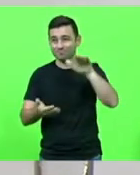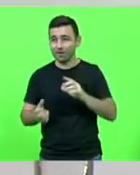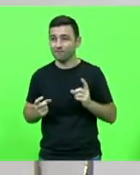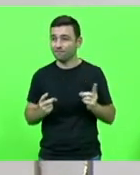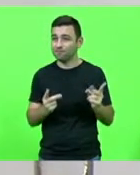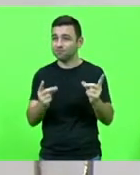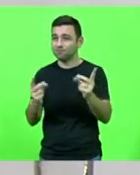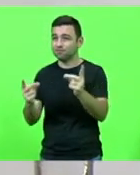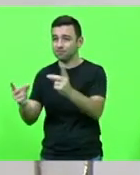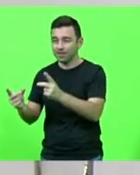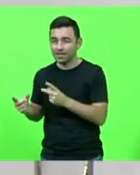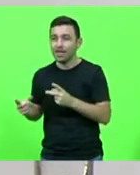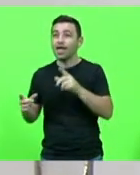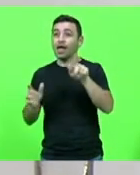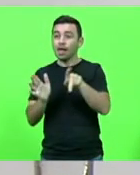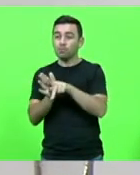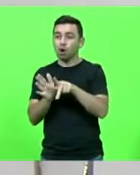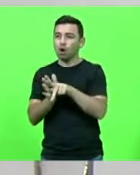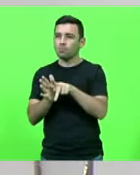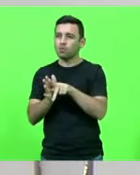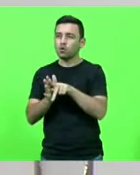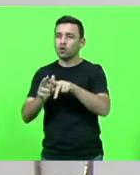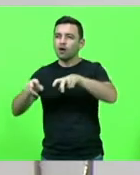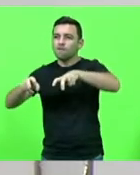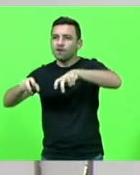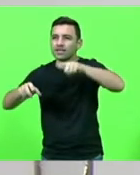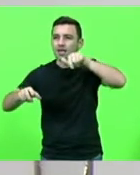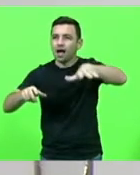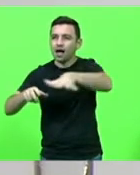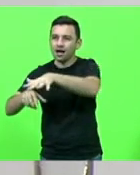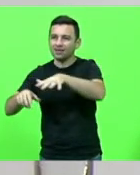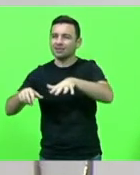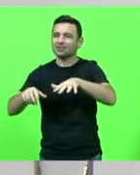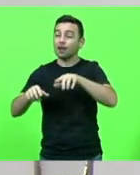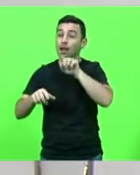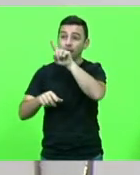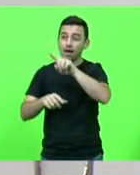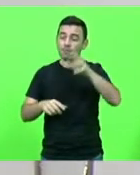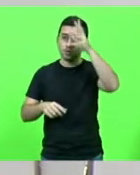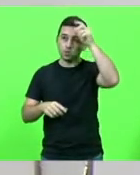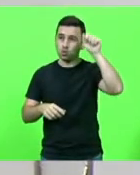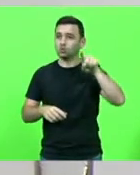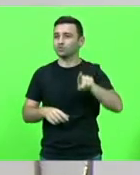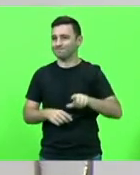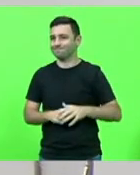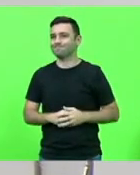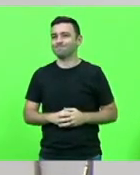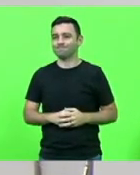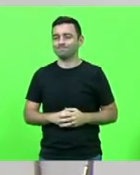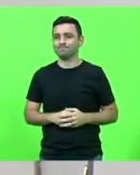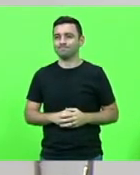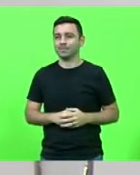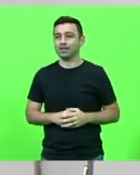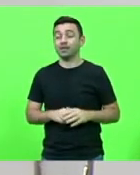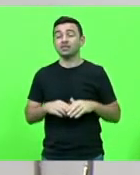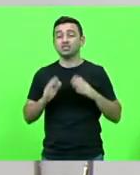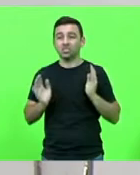lá do Mato Grosso se não me engano ele comentou então é um grande avanço esses